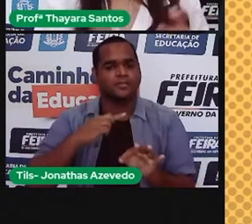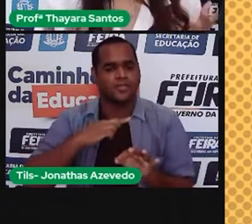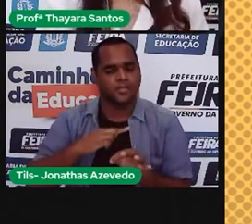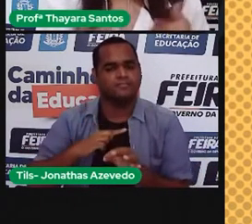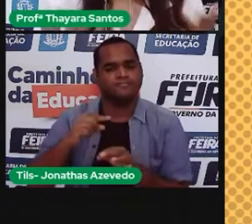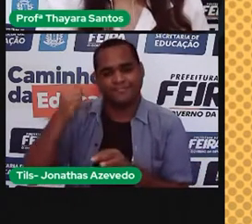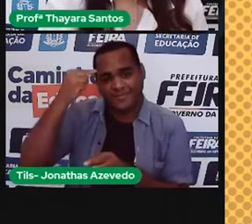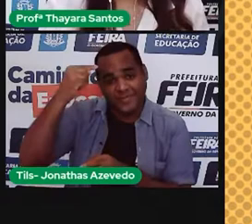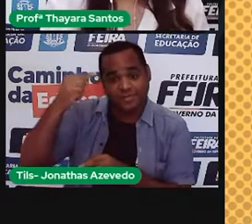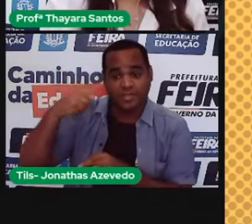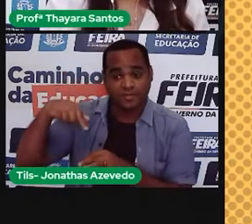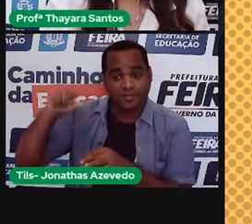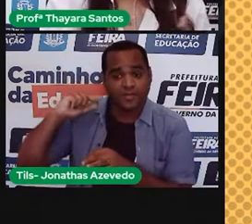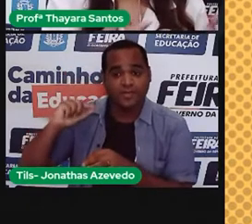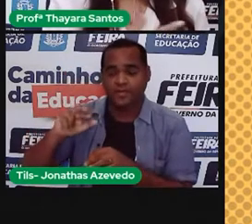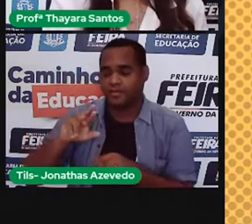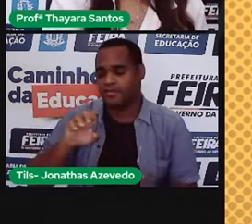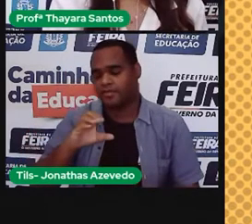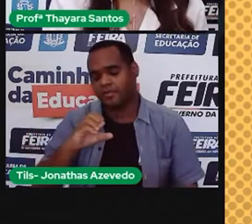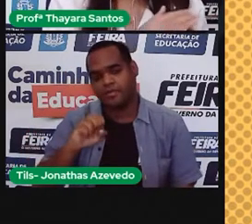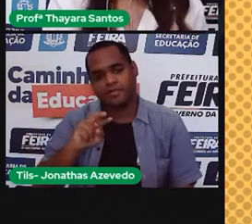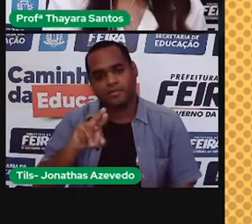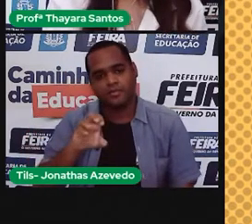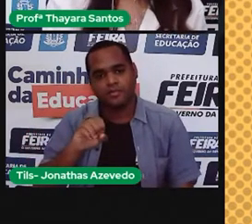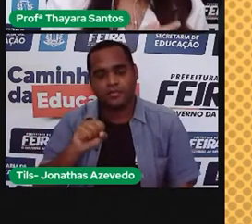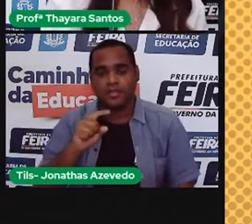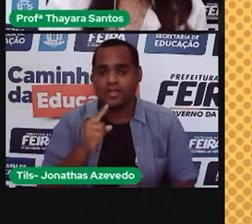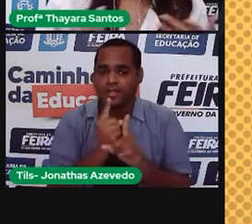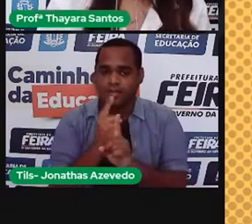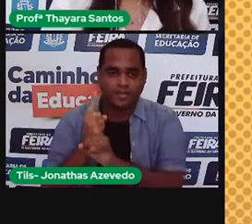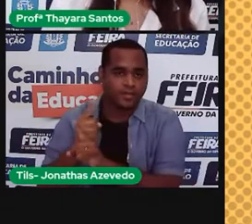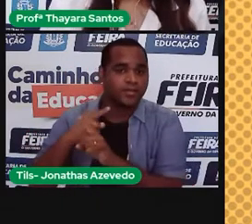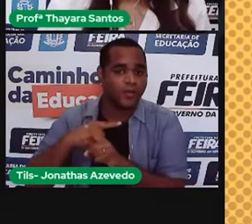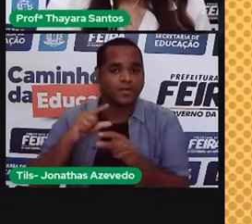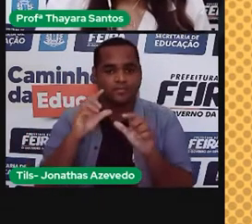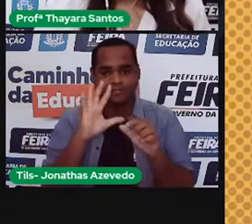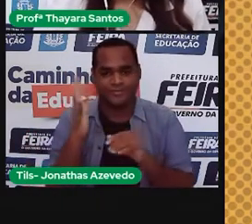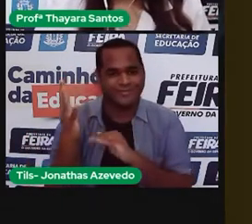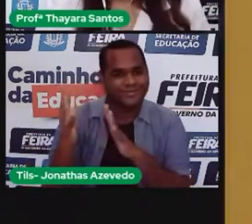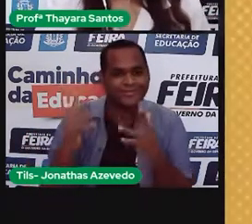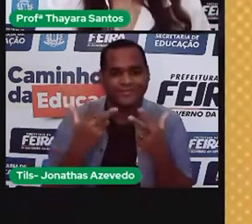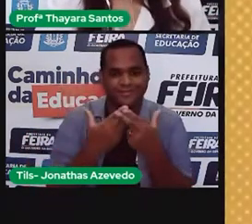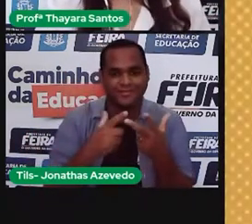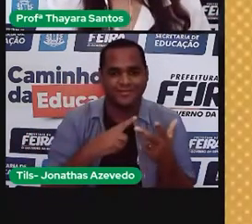recursos são encontrados na natureza, a gente fala que são materiais naturais.